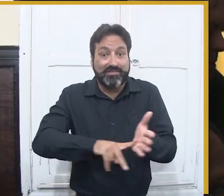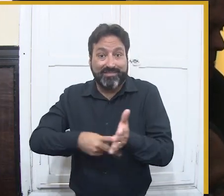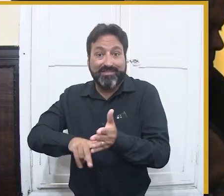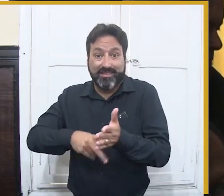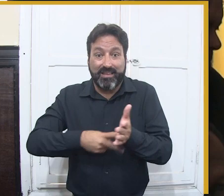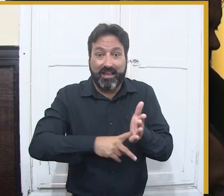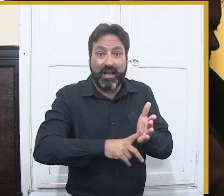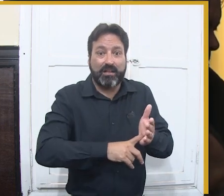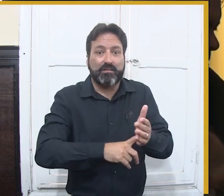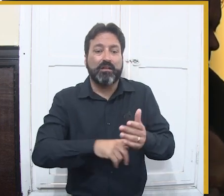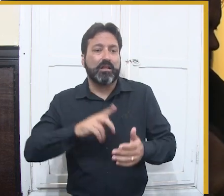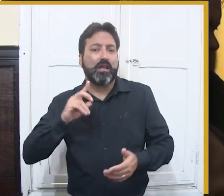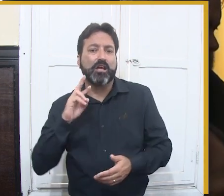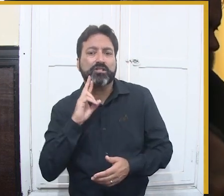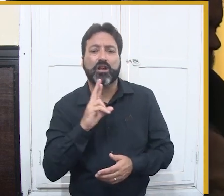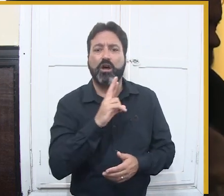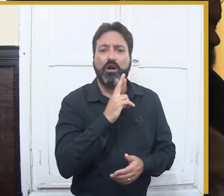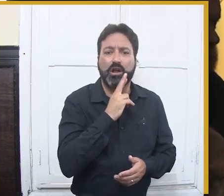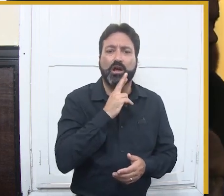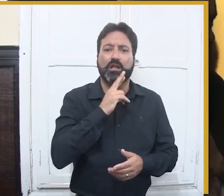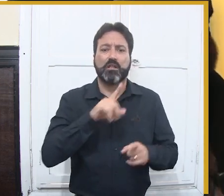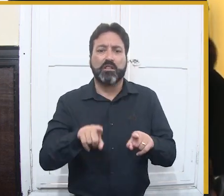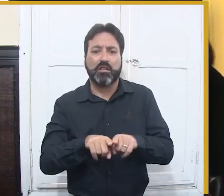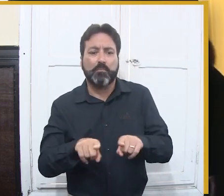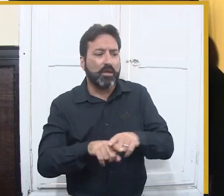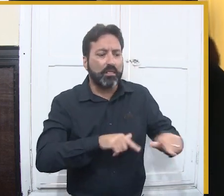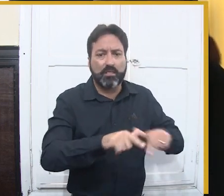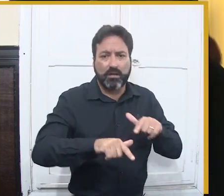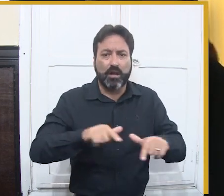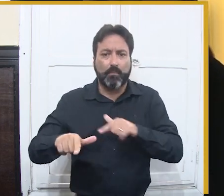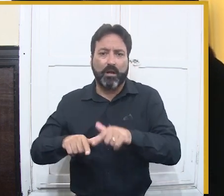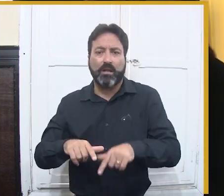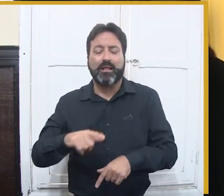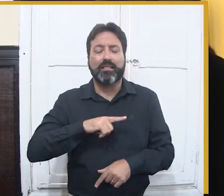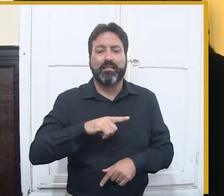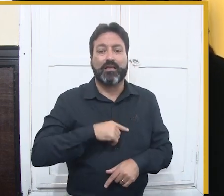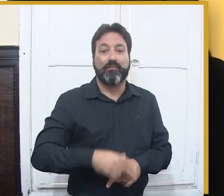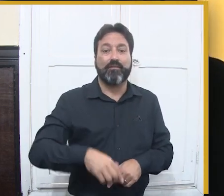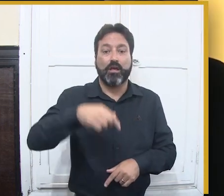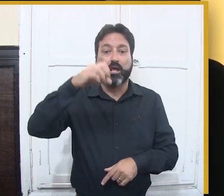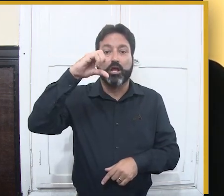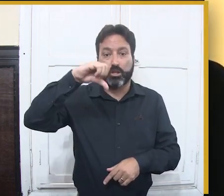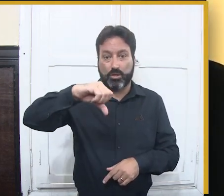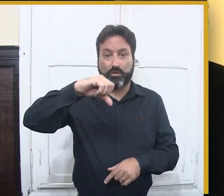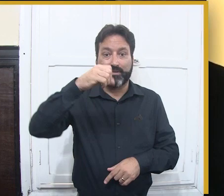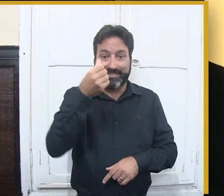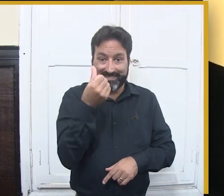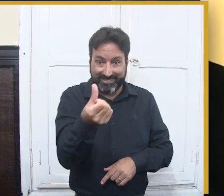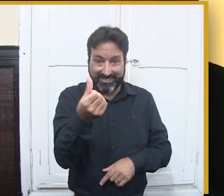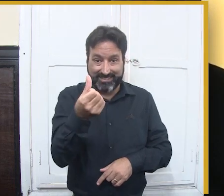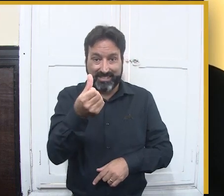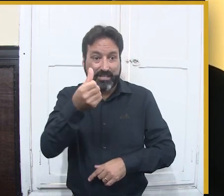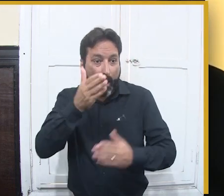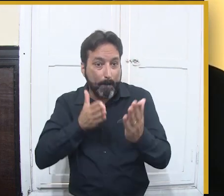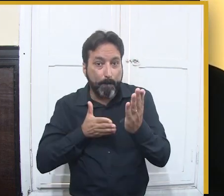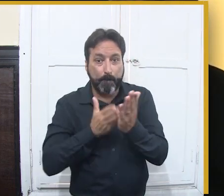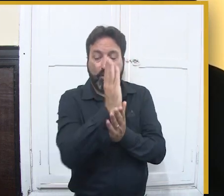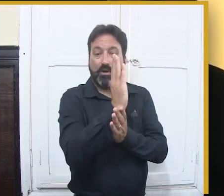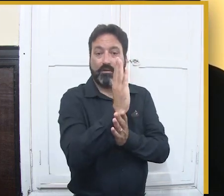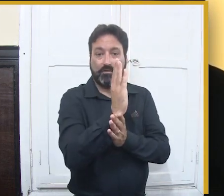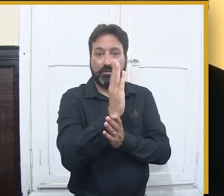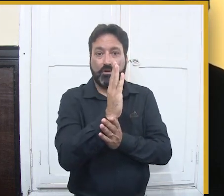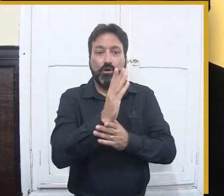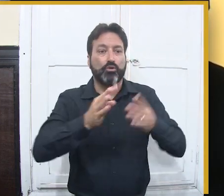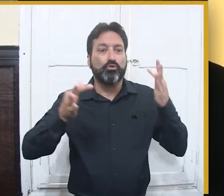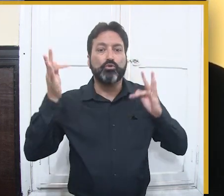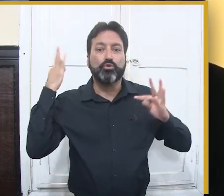suor, com o seu trabalho. Em 2022, nós tivemos, dentro da pesquisa, que é feita em conjunto com o Sindicato